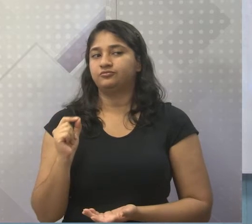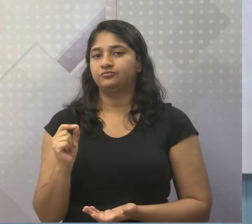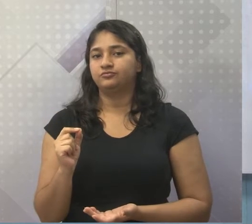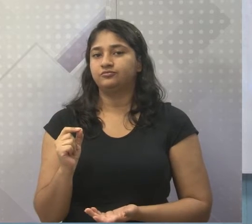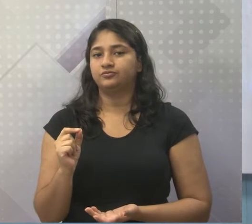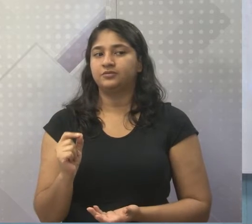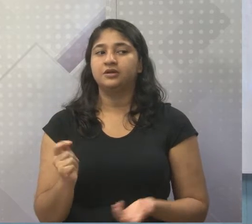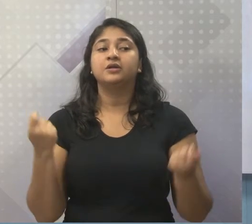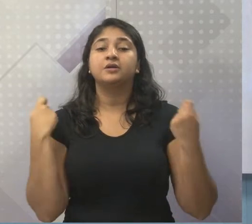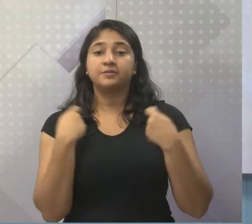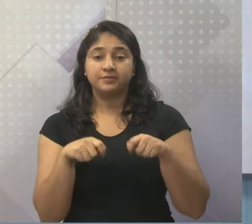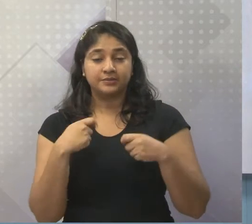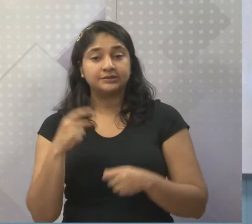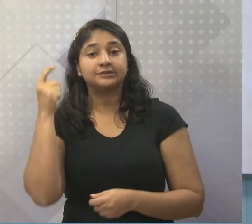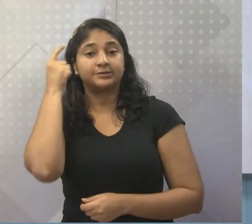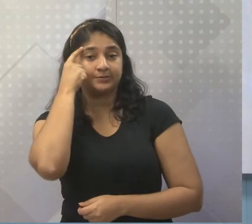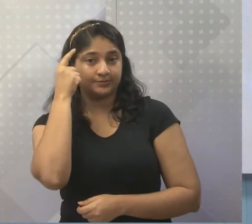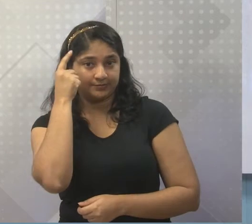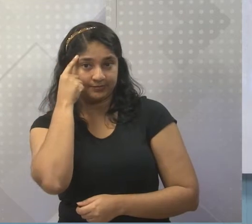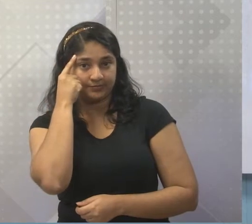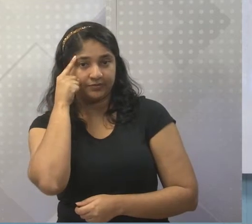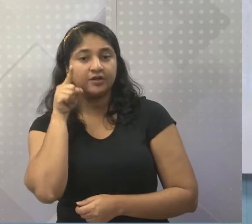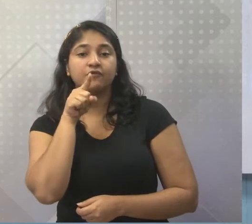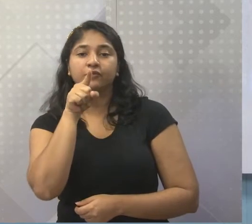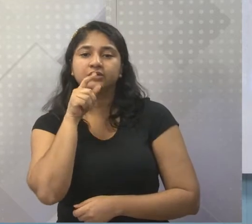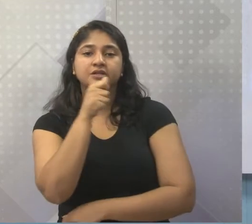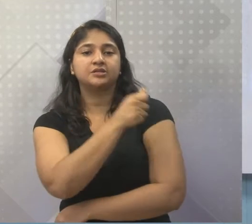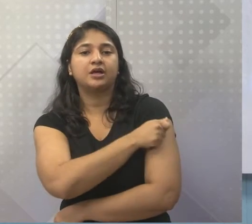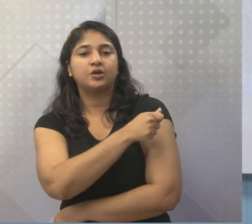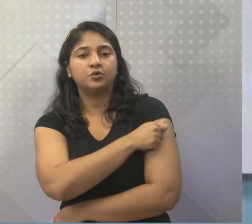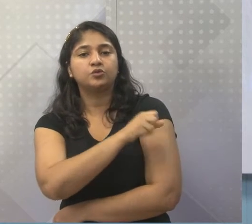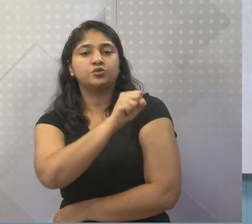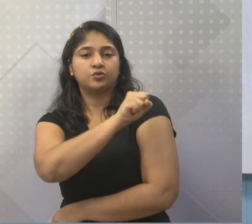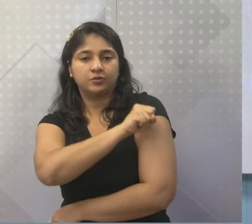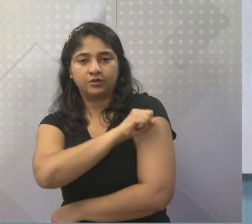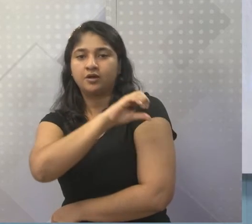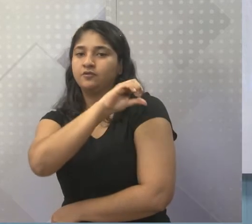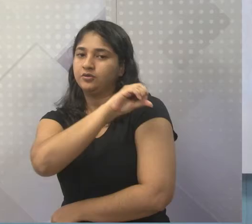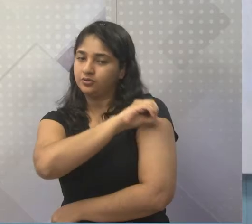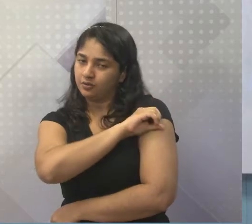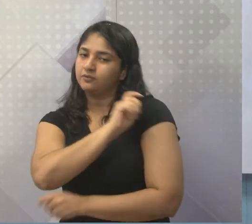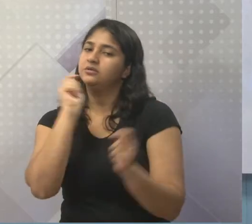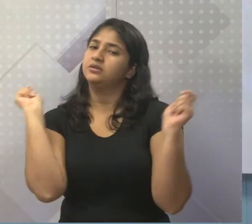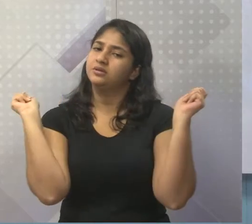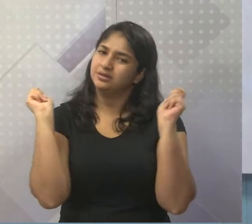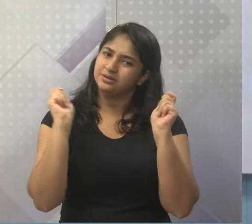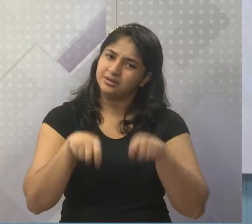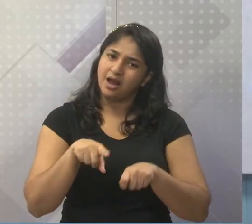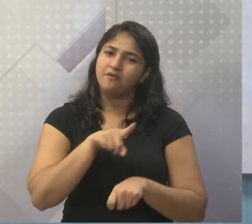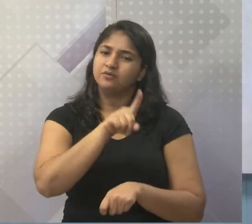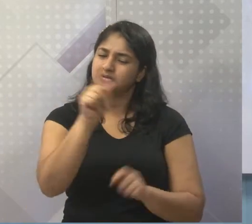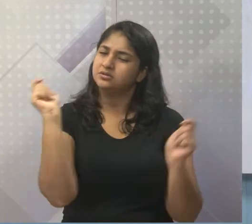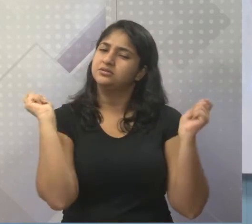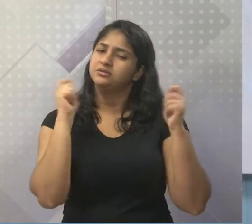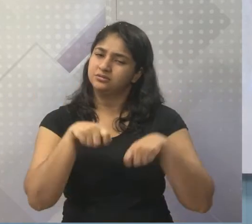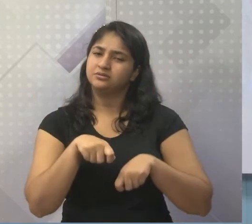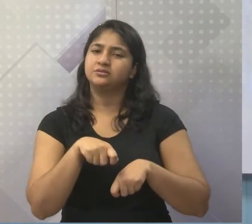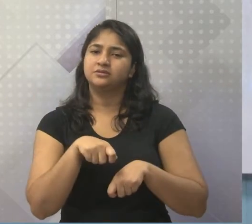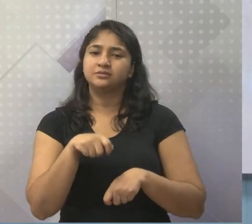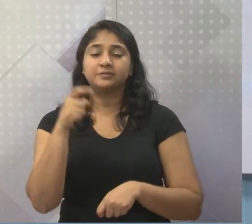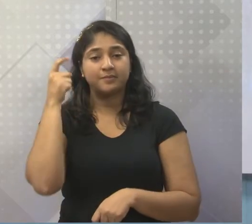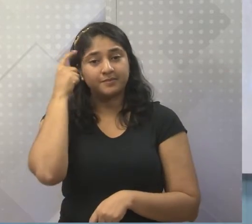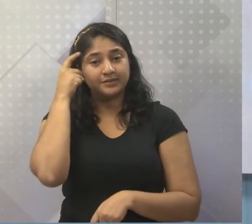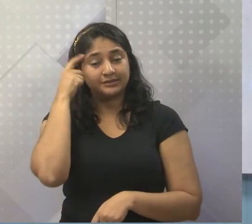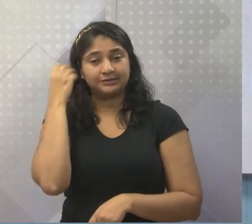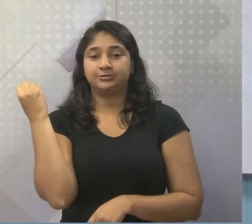Então, a gente precisa realmente pensar. E os oitavos e nonos, eles podem fazer isso, vocês podem fazer isso, vocês são capazes de fazer isso muito